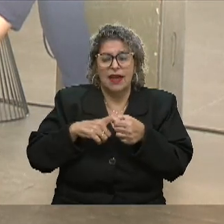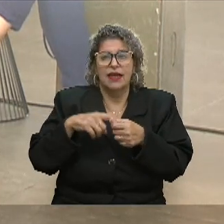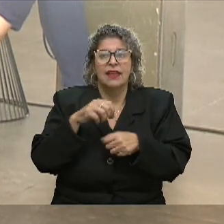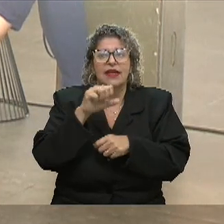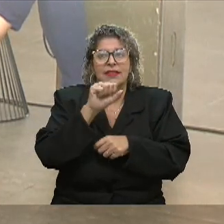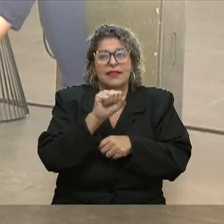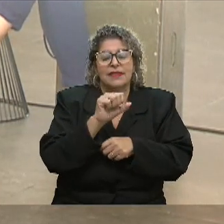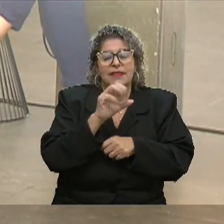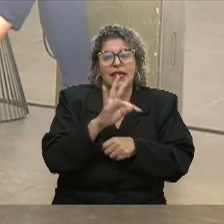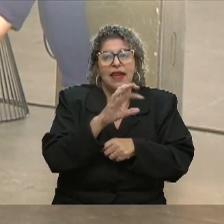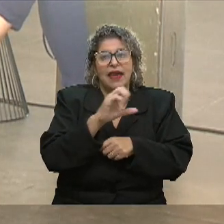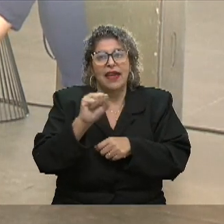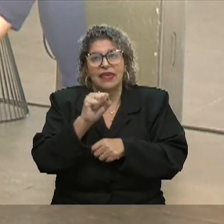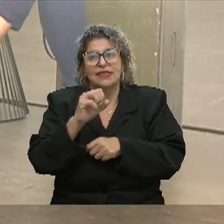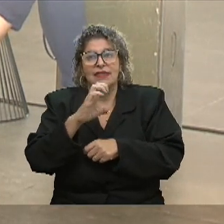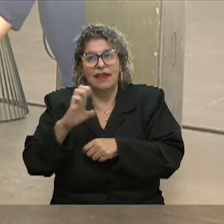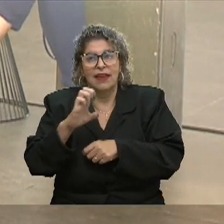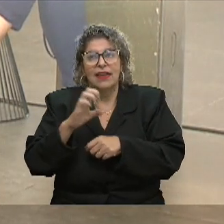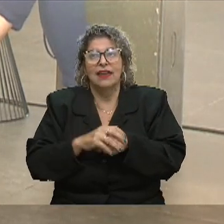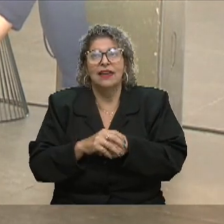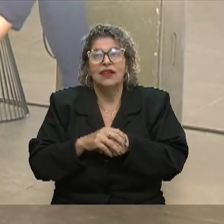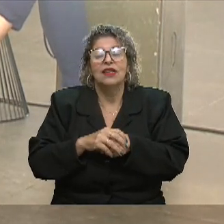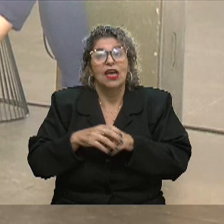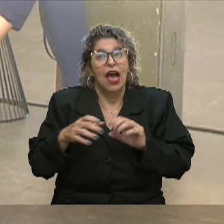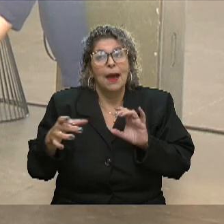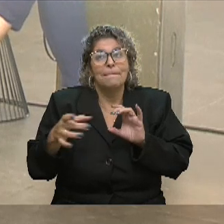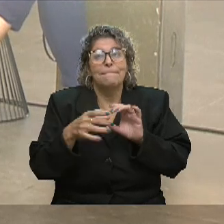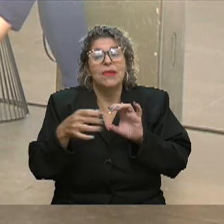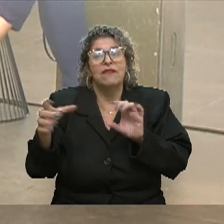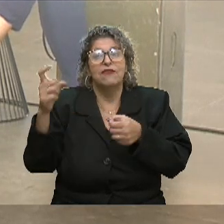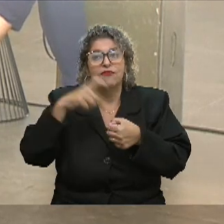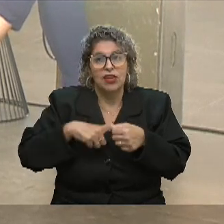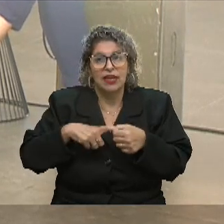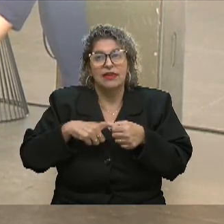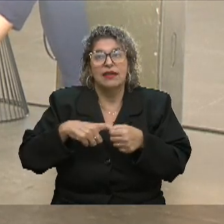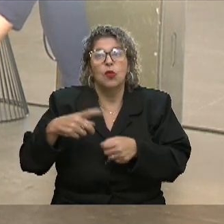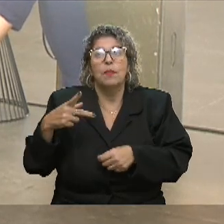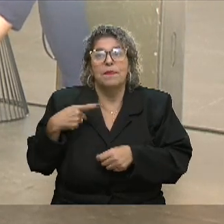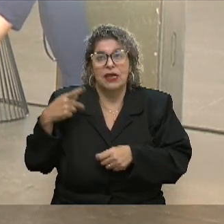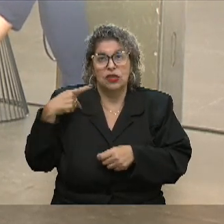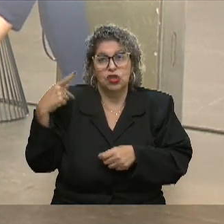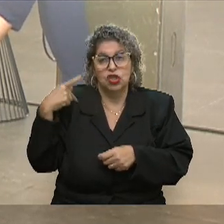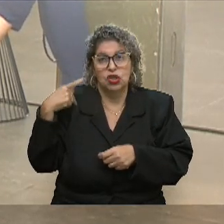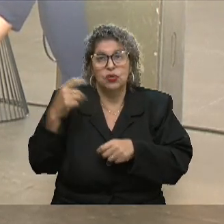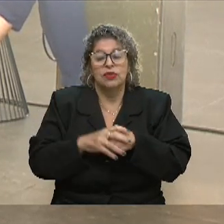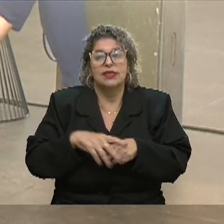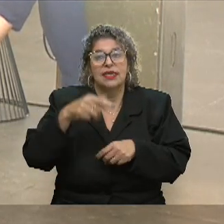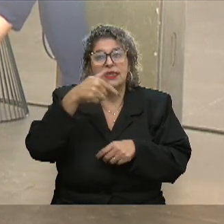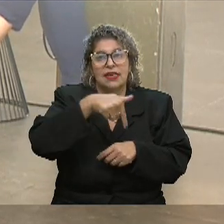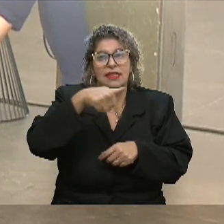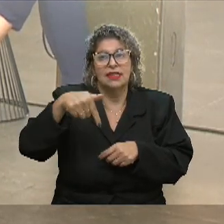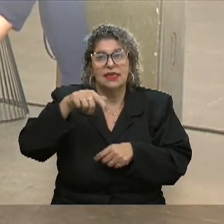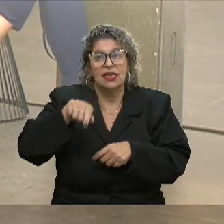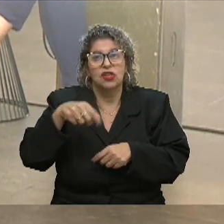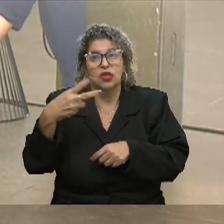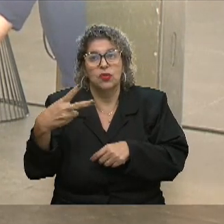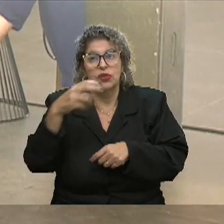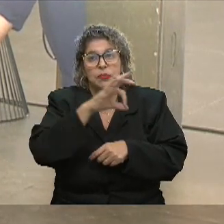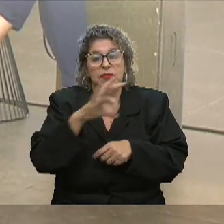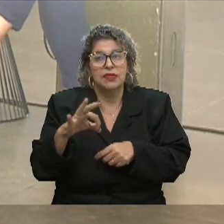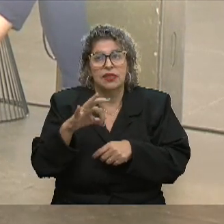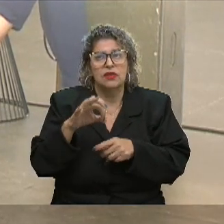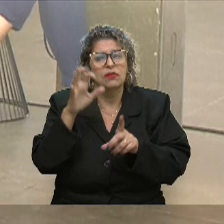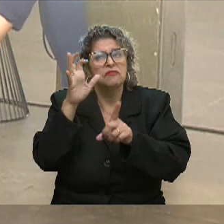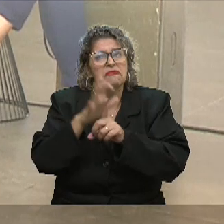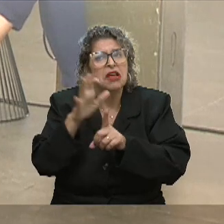que no Brasil, mulheres filiadas a partidos políticos são 47,72%, o que não se reflete